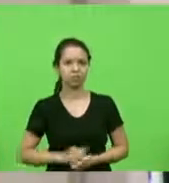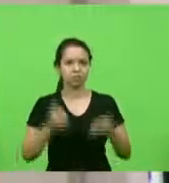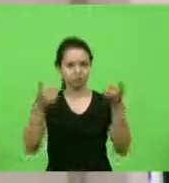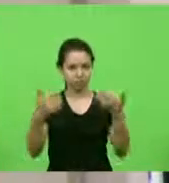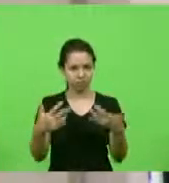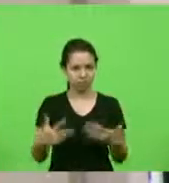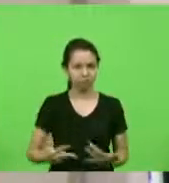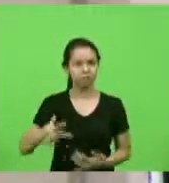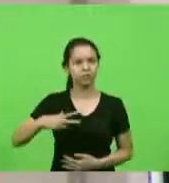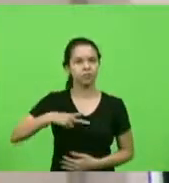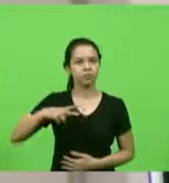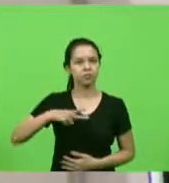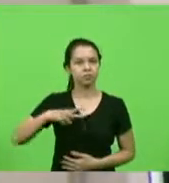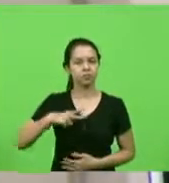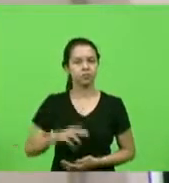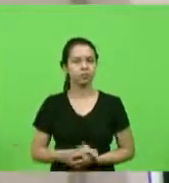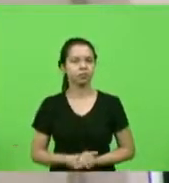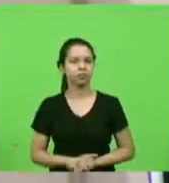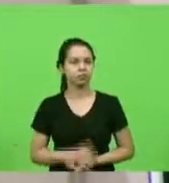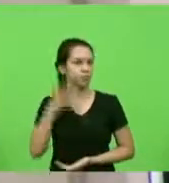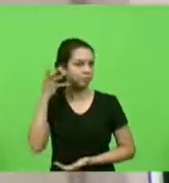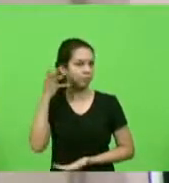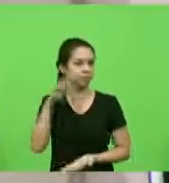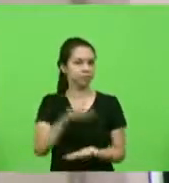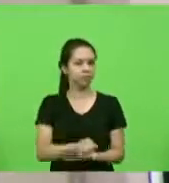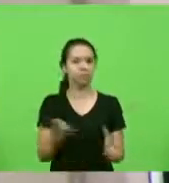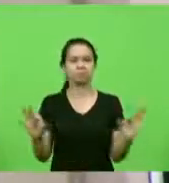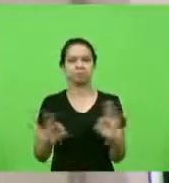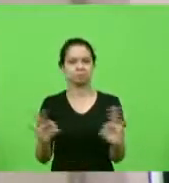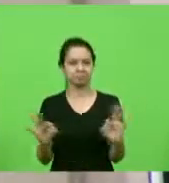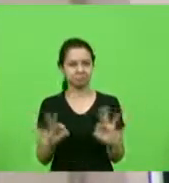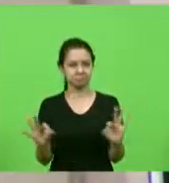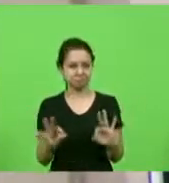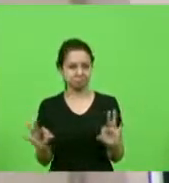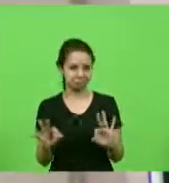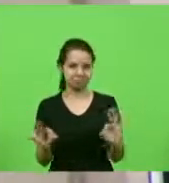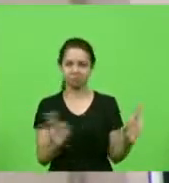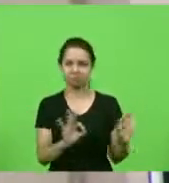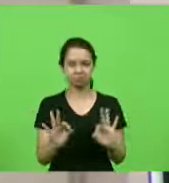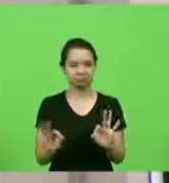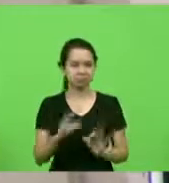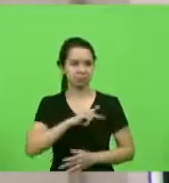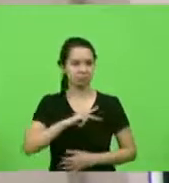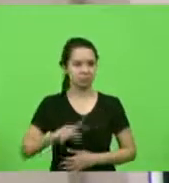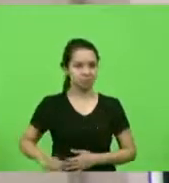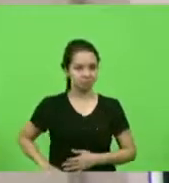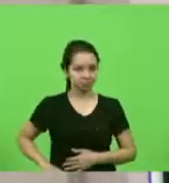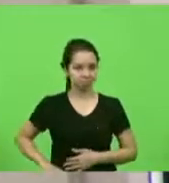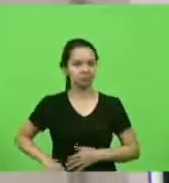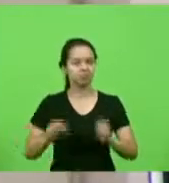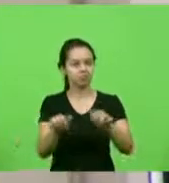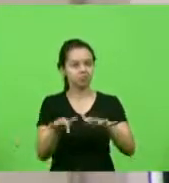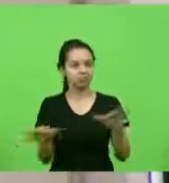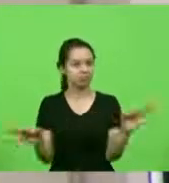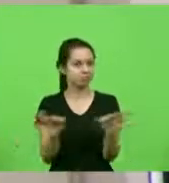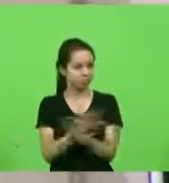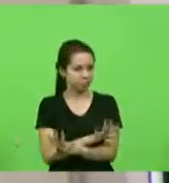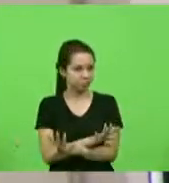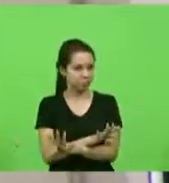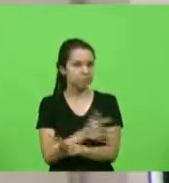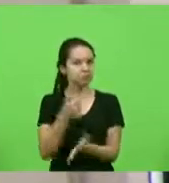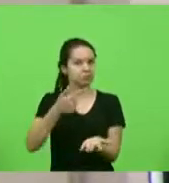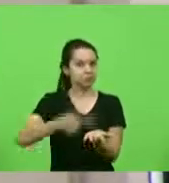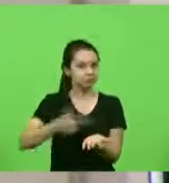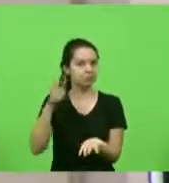Explicações pessoais. Não houve oradores inscritos. Nada mais havendo, o senhor presidente, antes de encerrar a sessão, convocou outra